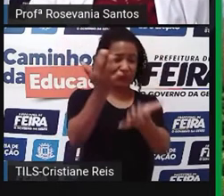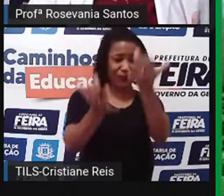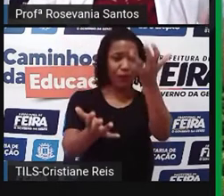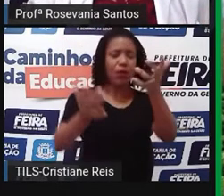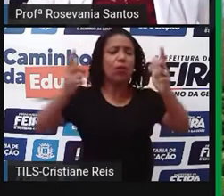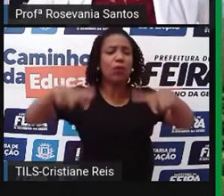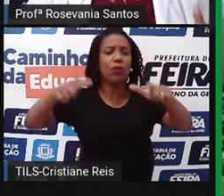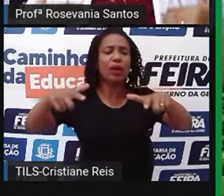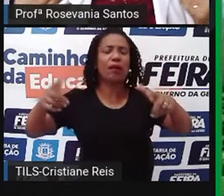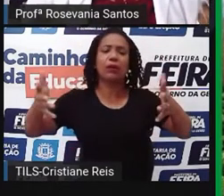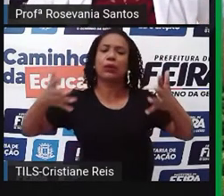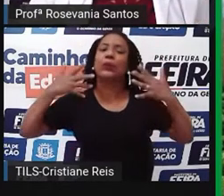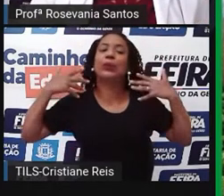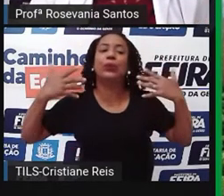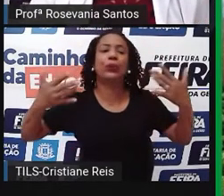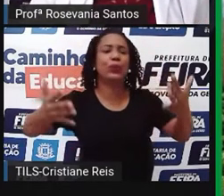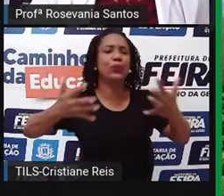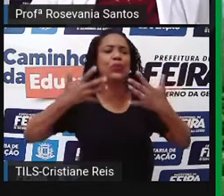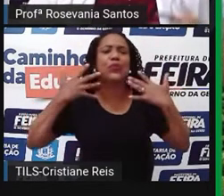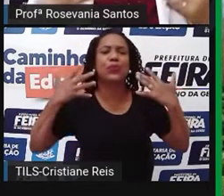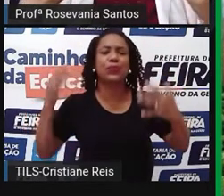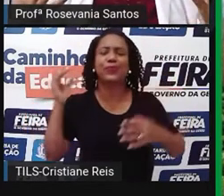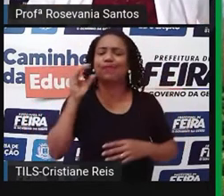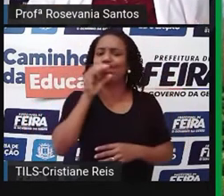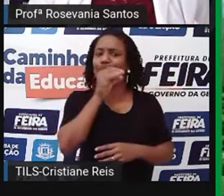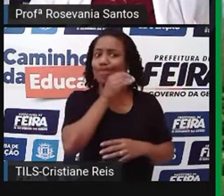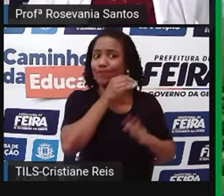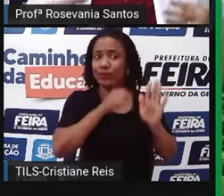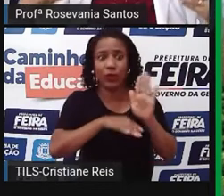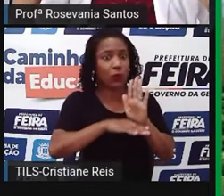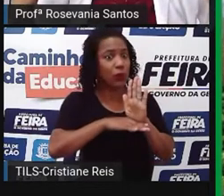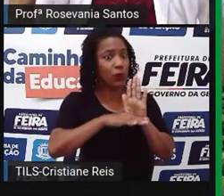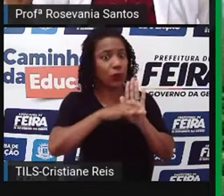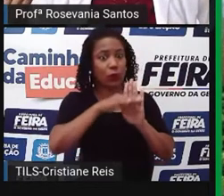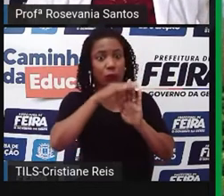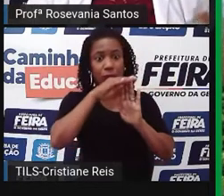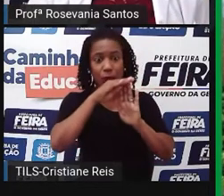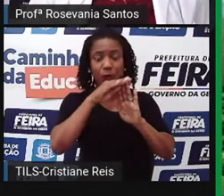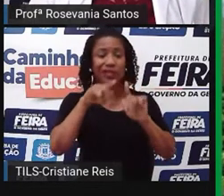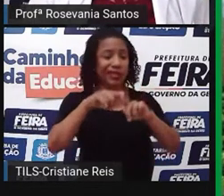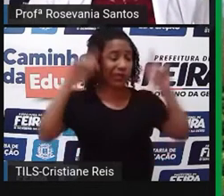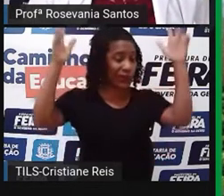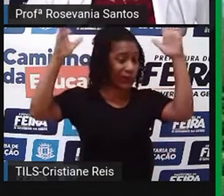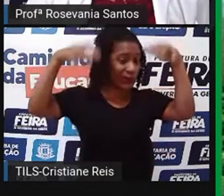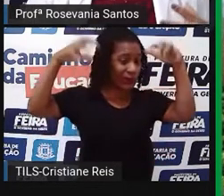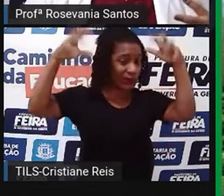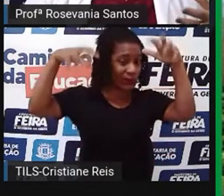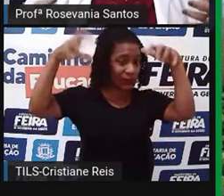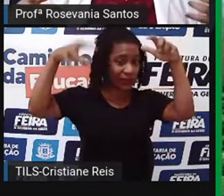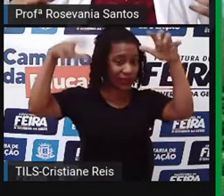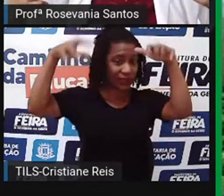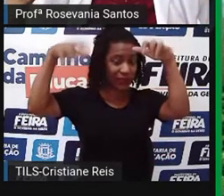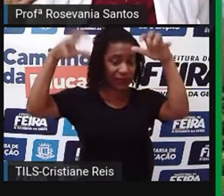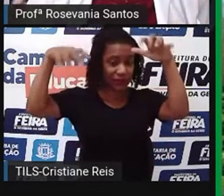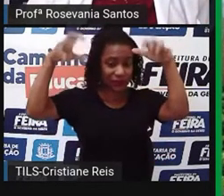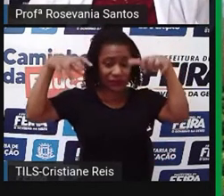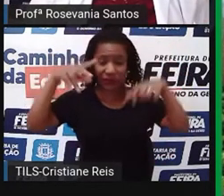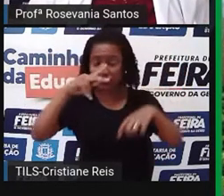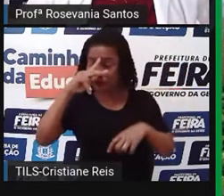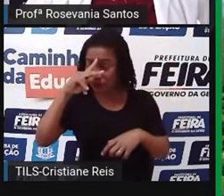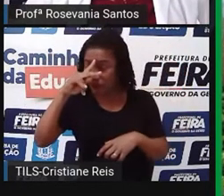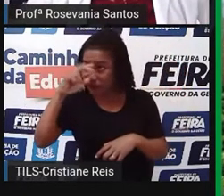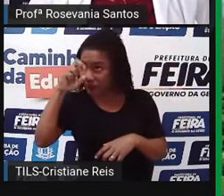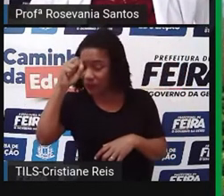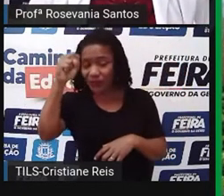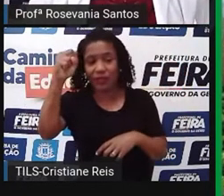Interfere tanto pelo fato que aumenta as temperaturas, aí já vem chuvas ácidas, já vem essa questão também, né? De poluição